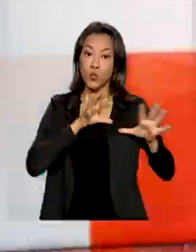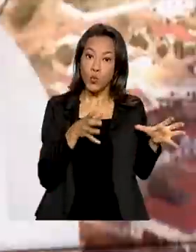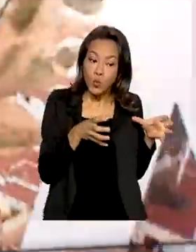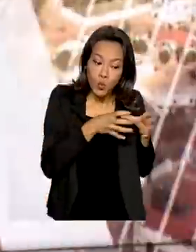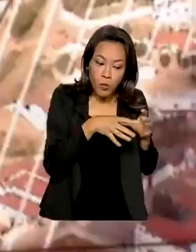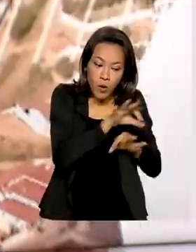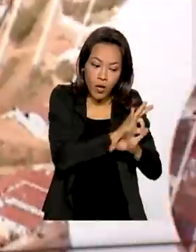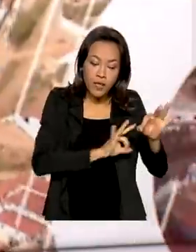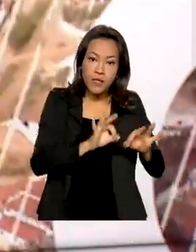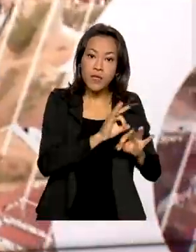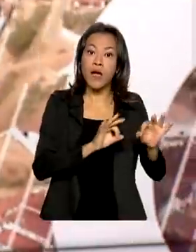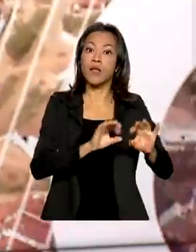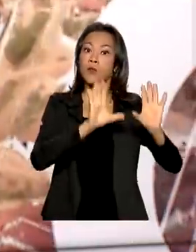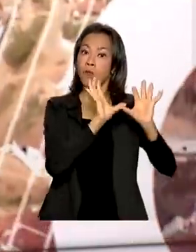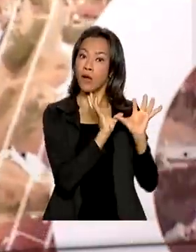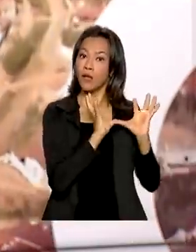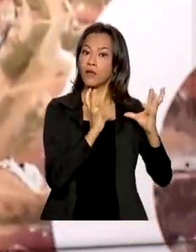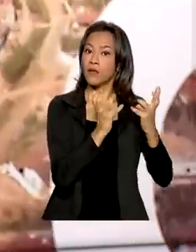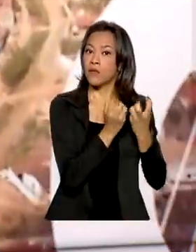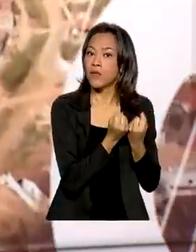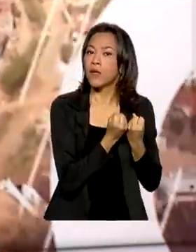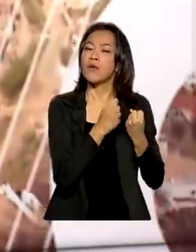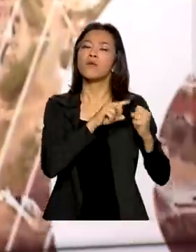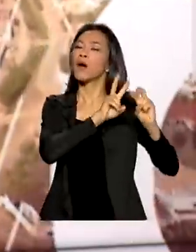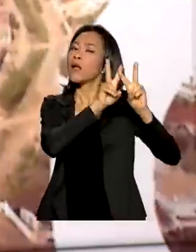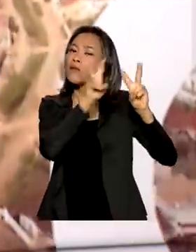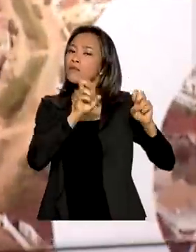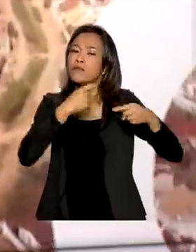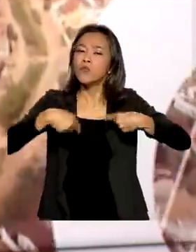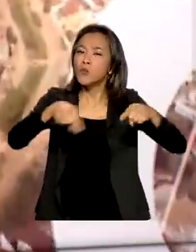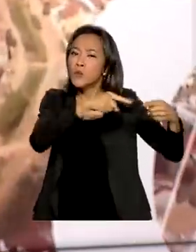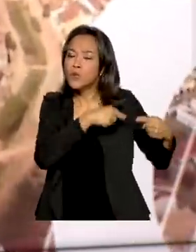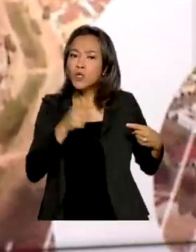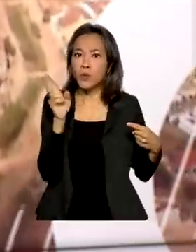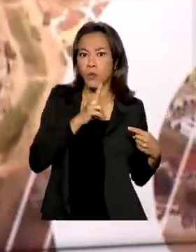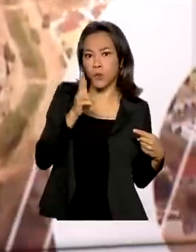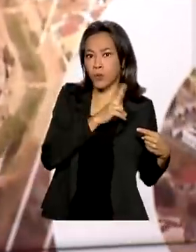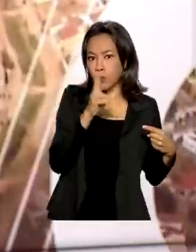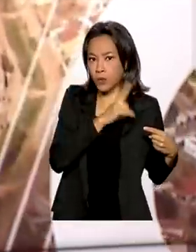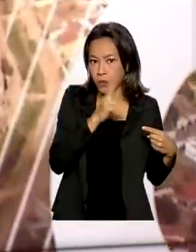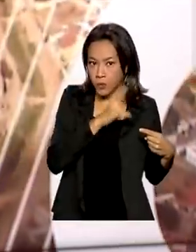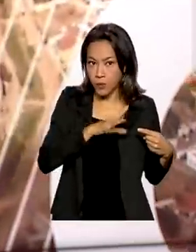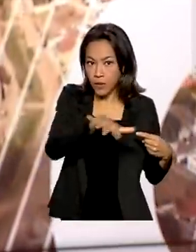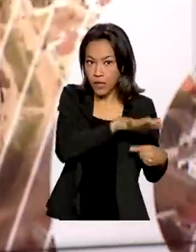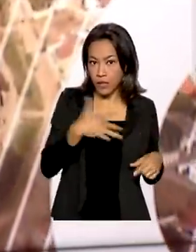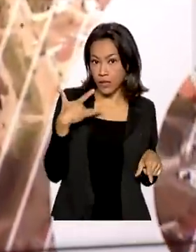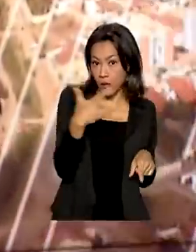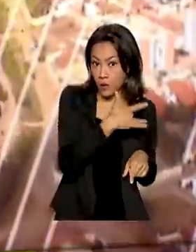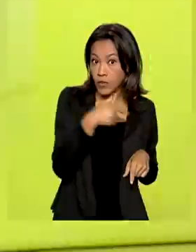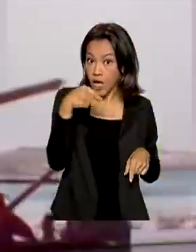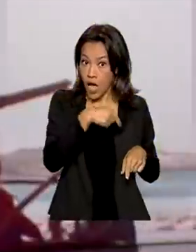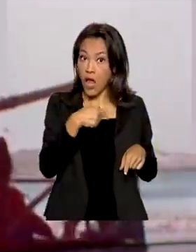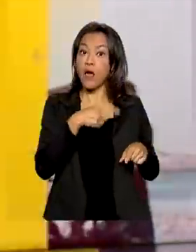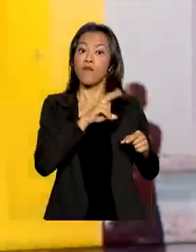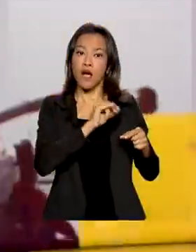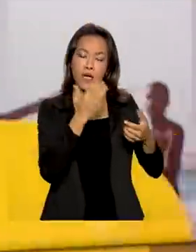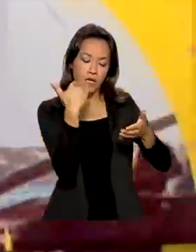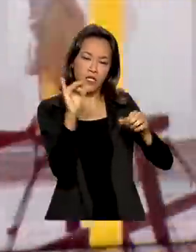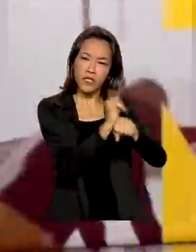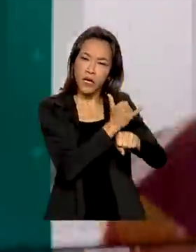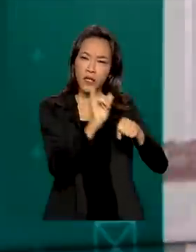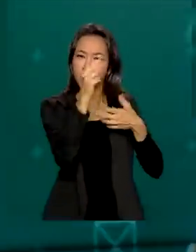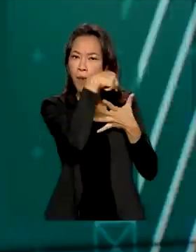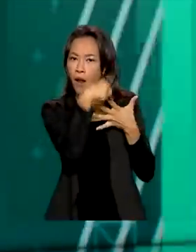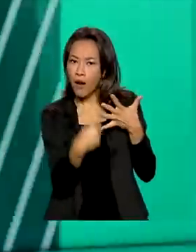Mundial da Saúde para discutir emergências sanitárias. O novo instrumento da OMS vai propor ações de prevenção e